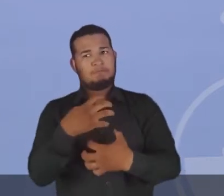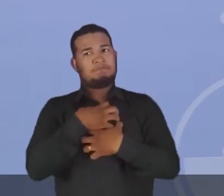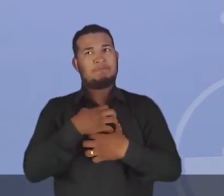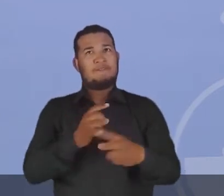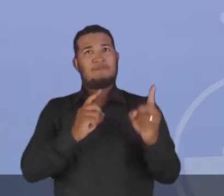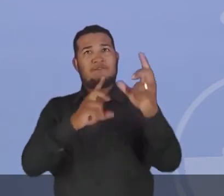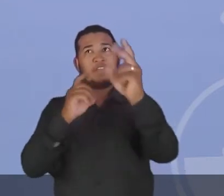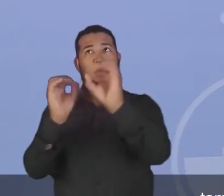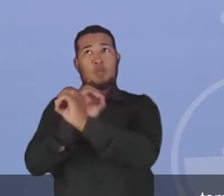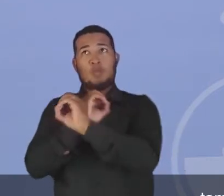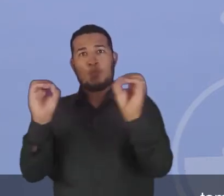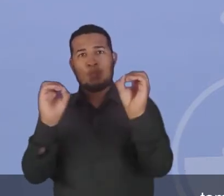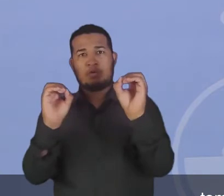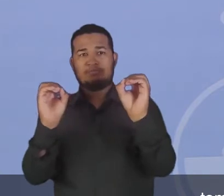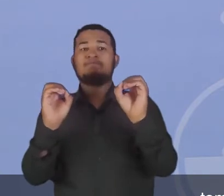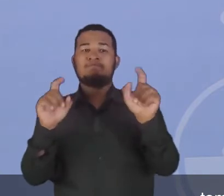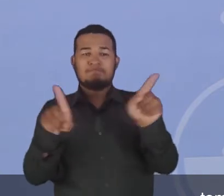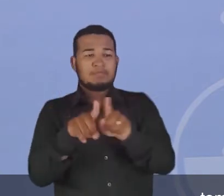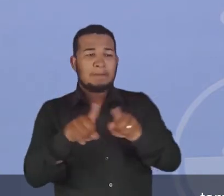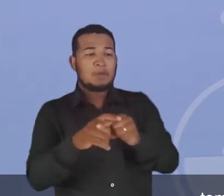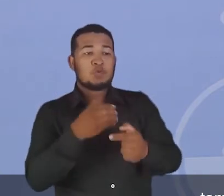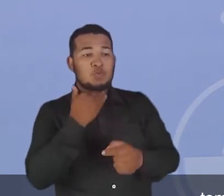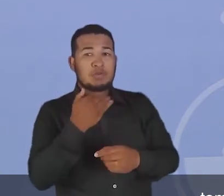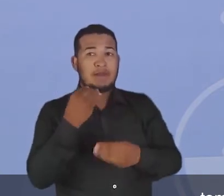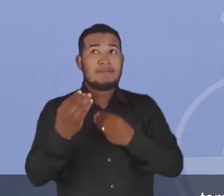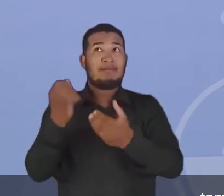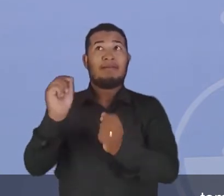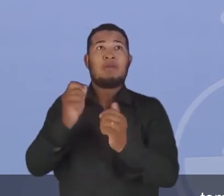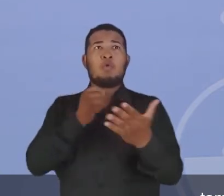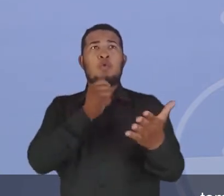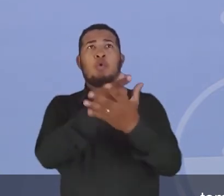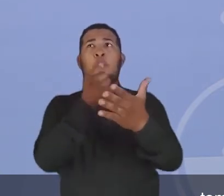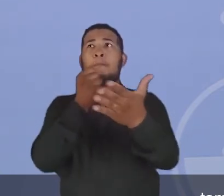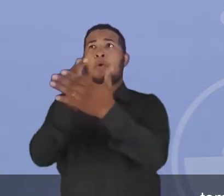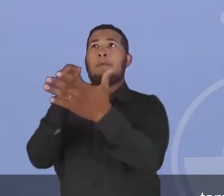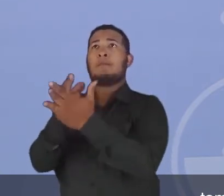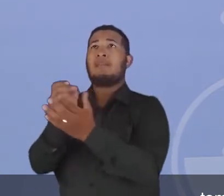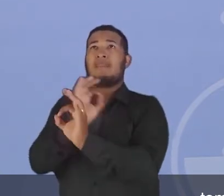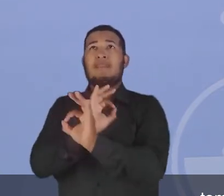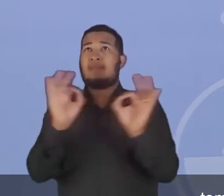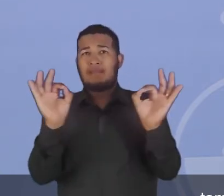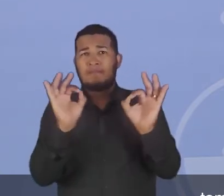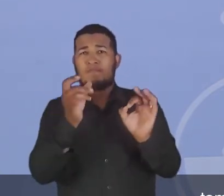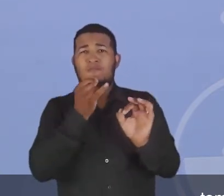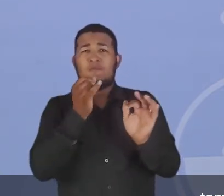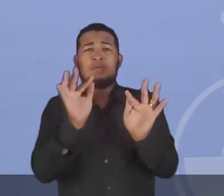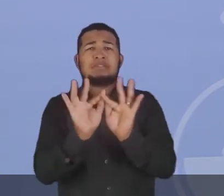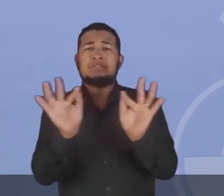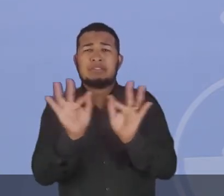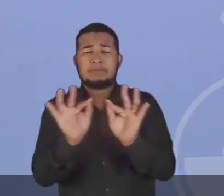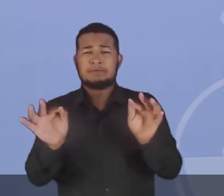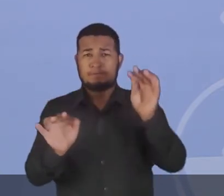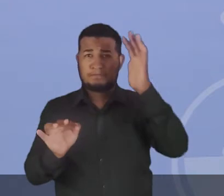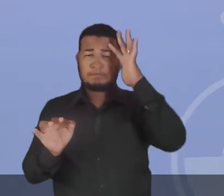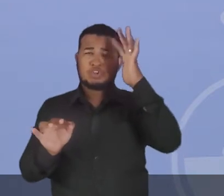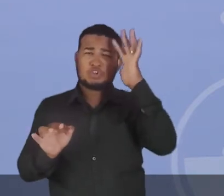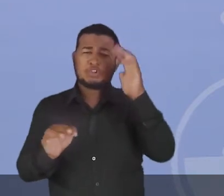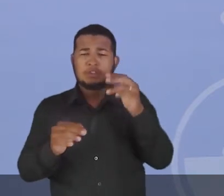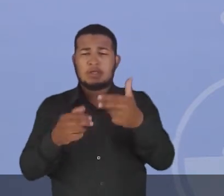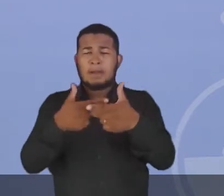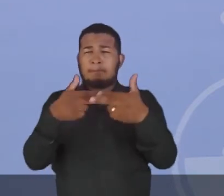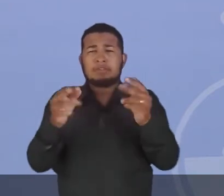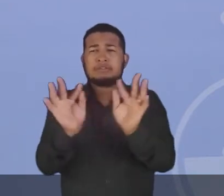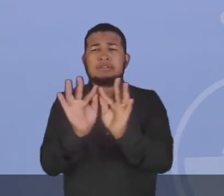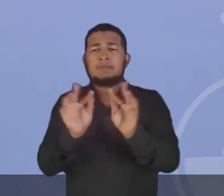tinha para quem vender, ele também sentiu porque não tinha de quem comprar produtos industriais, coisas simples. Imagina pequenas